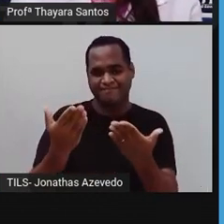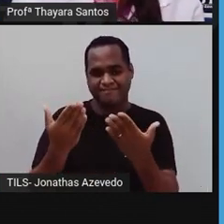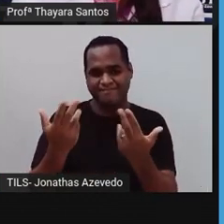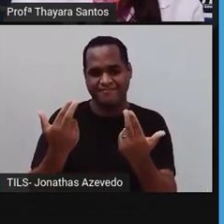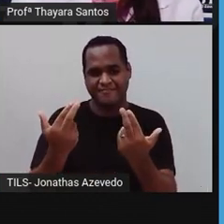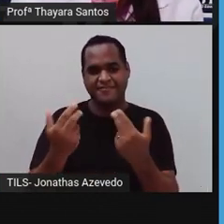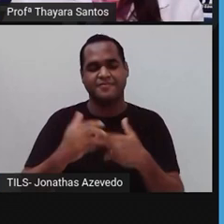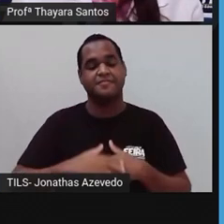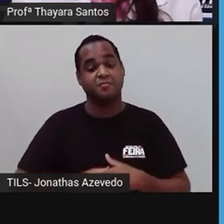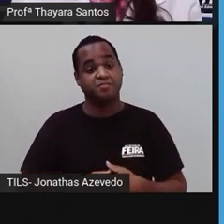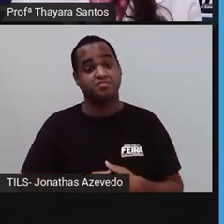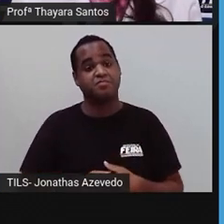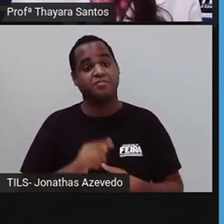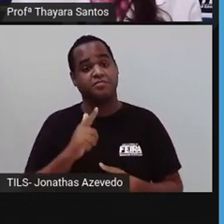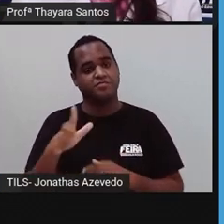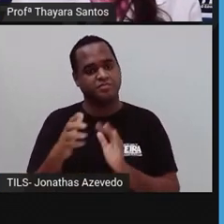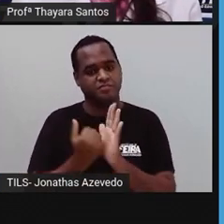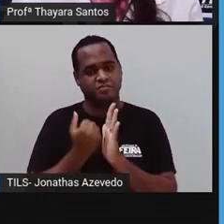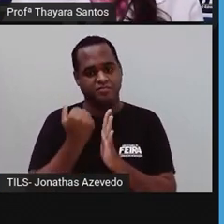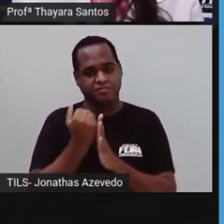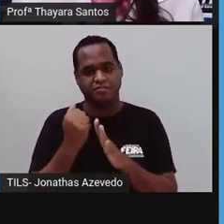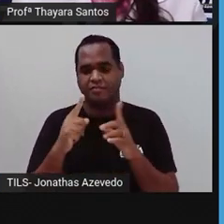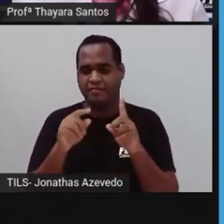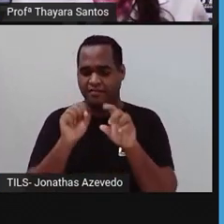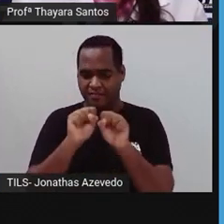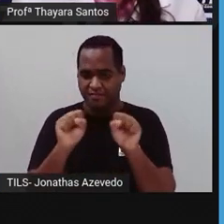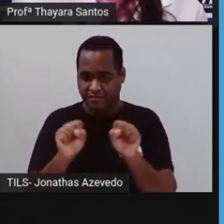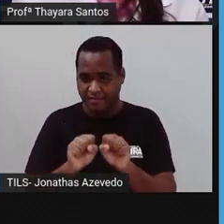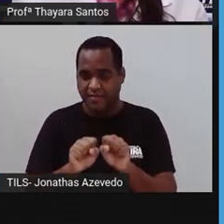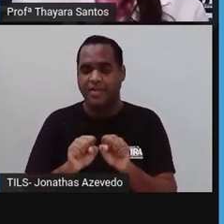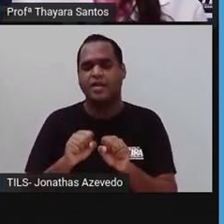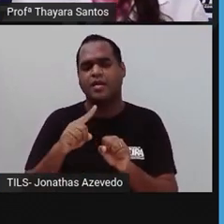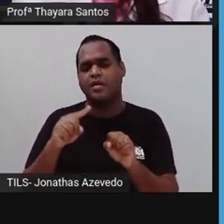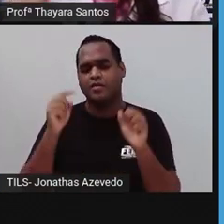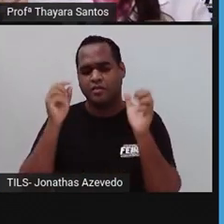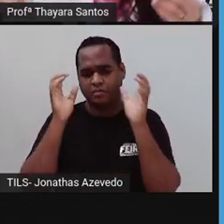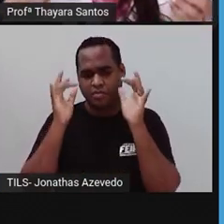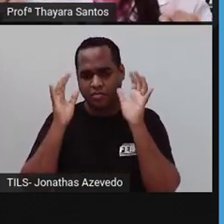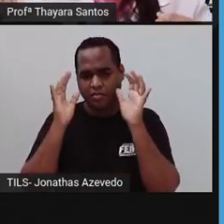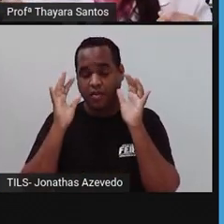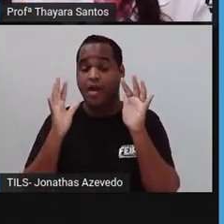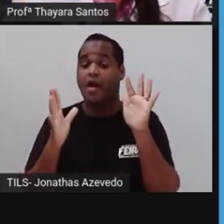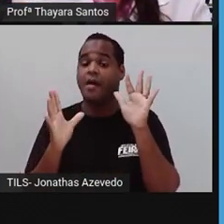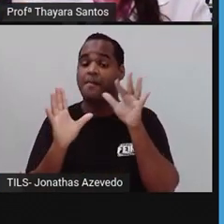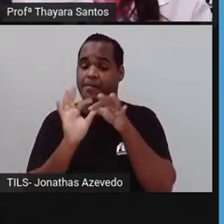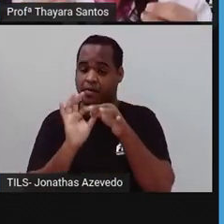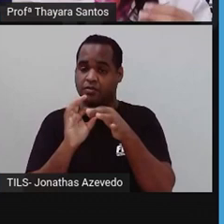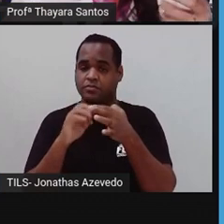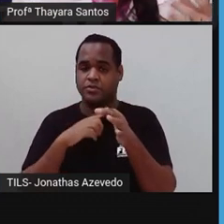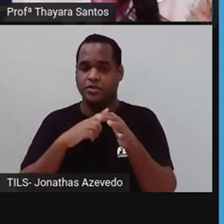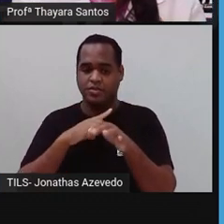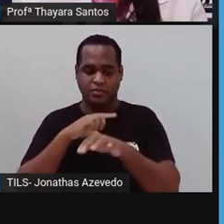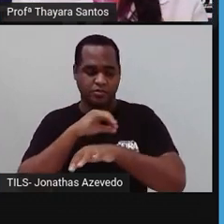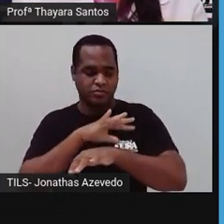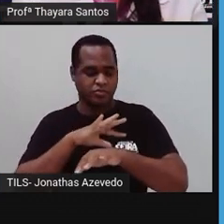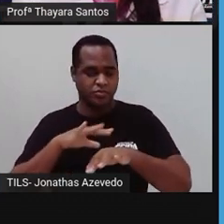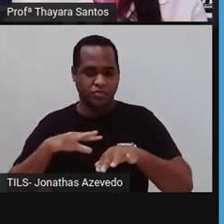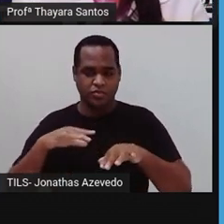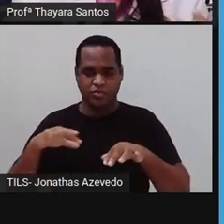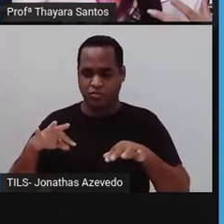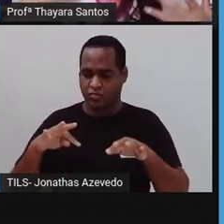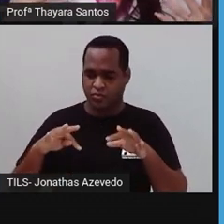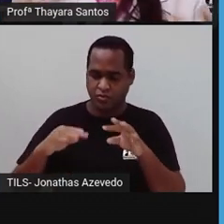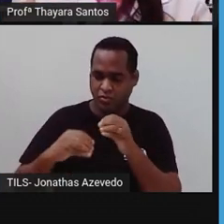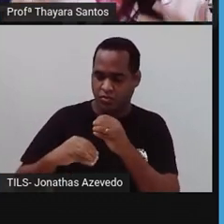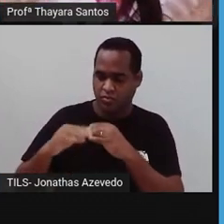E além disso, ele também tem um sistema nervoso difuso. O que quer dizer isso? Que ele tem células nervosas espalhadas por todo o corpo ali.